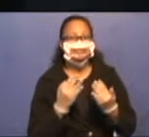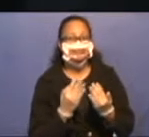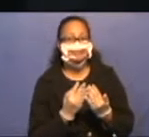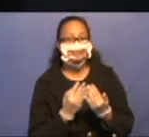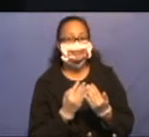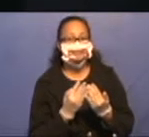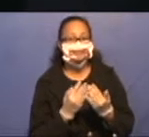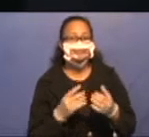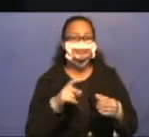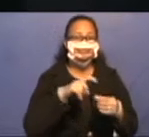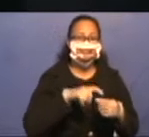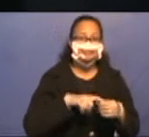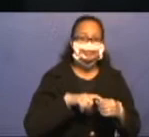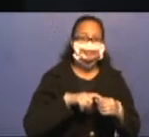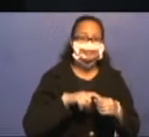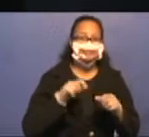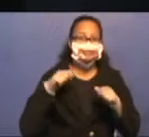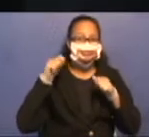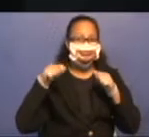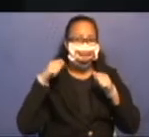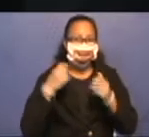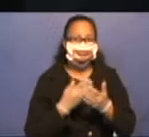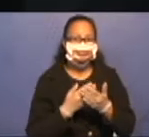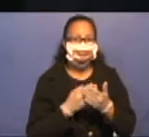para vocês compreenderem melhor.